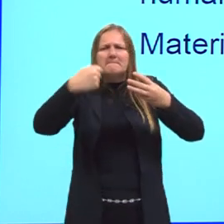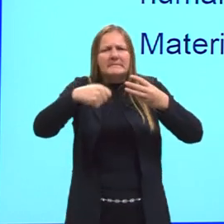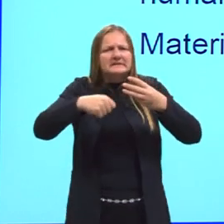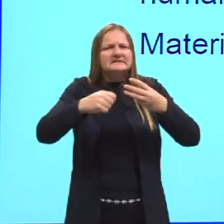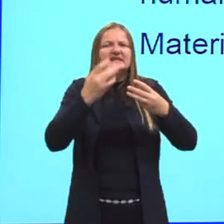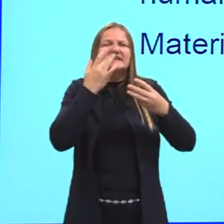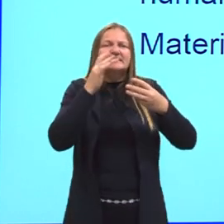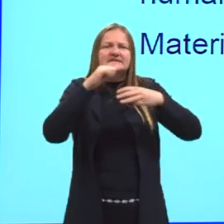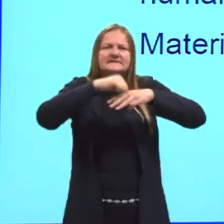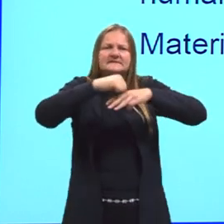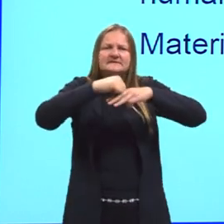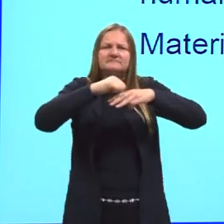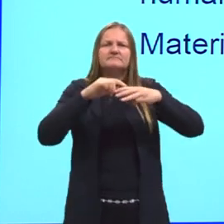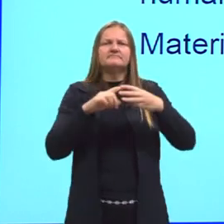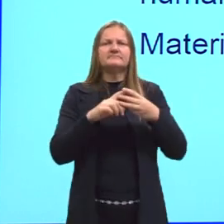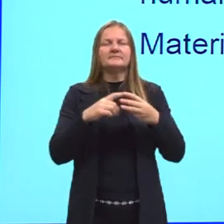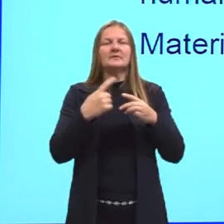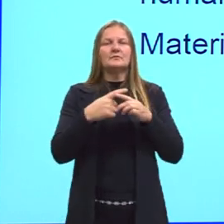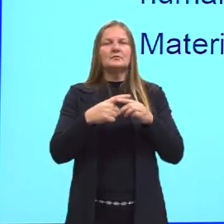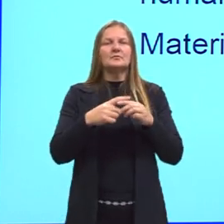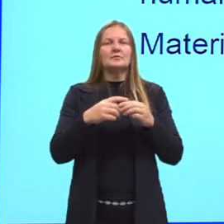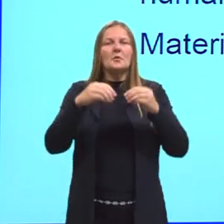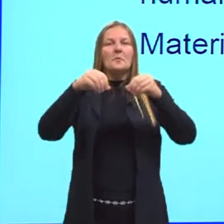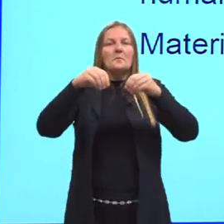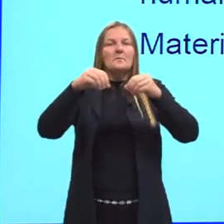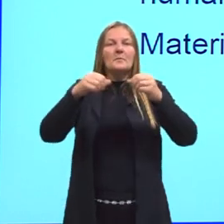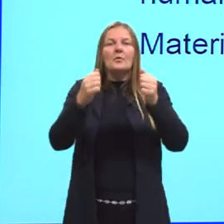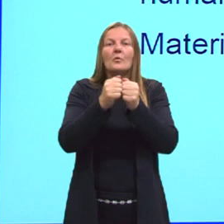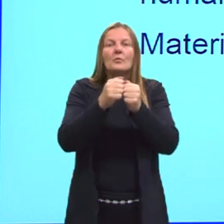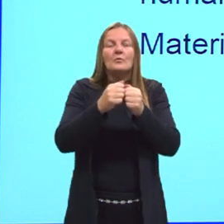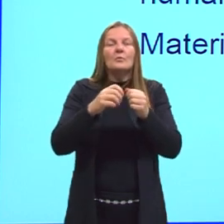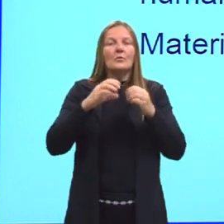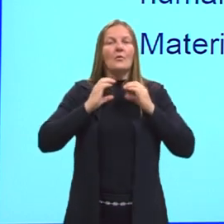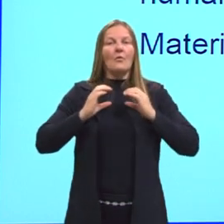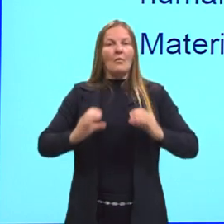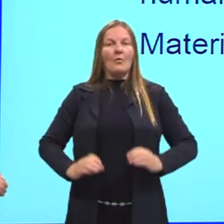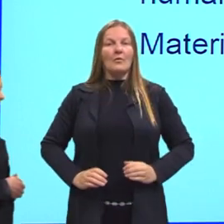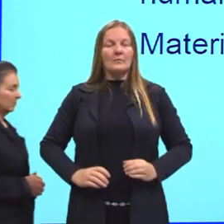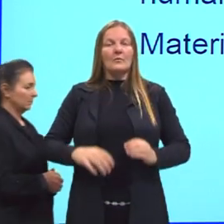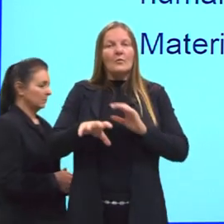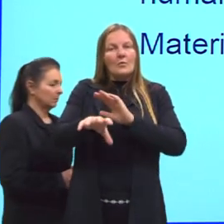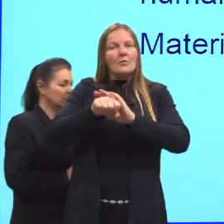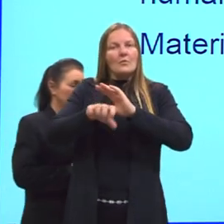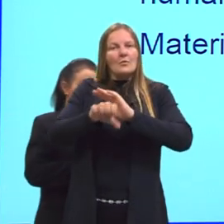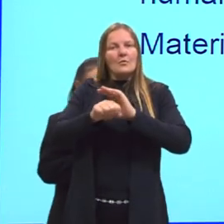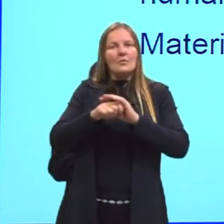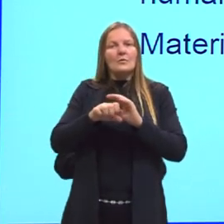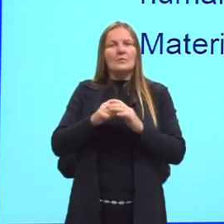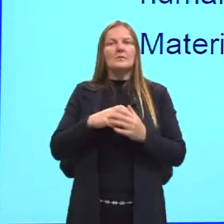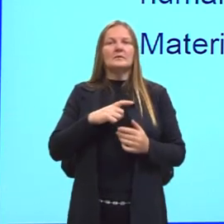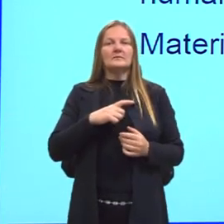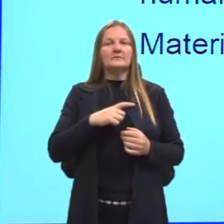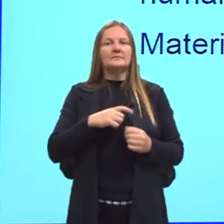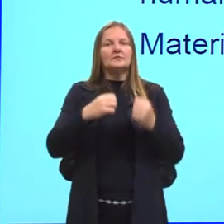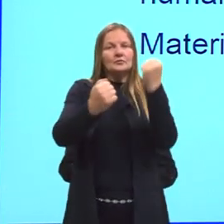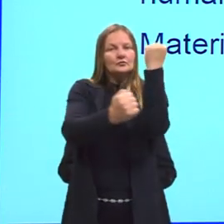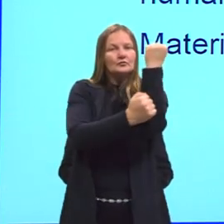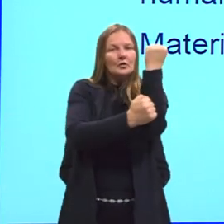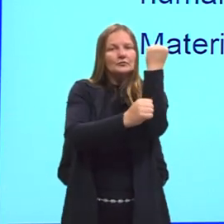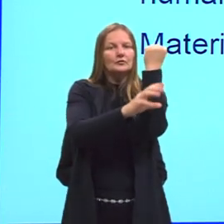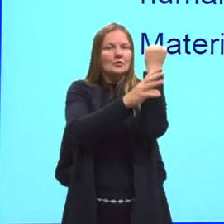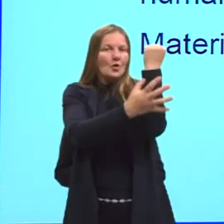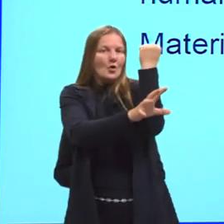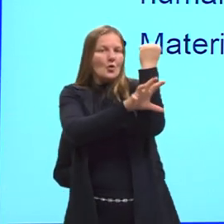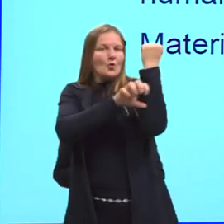fósforo e outros minerais. Então, onde é que o corpo vai recorrer, vai buscar o cálcio, vai buscar os minerais dos ossos.